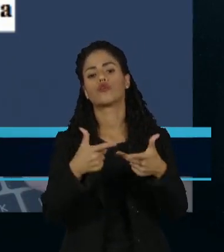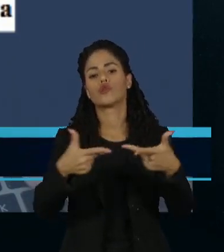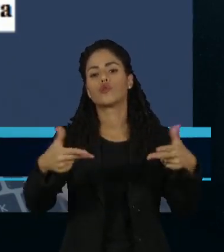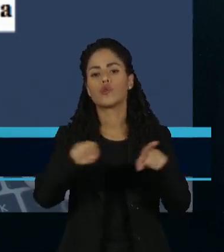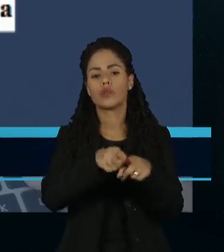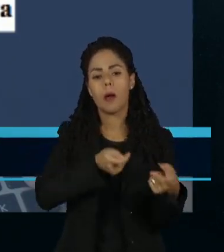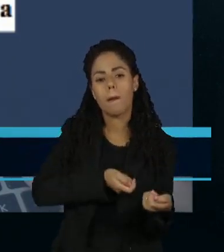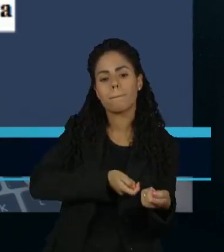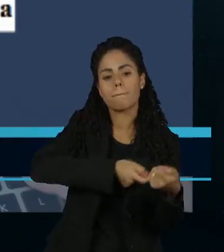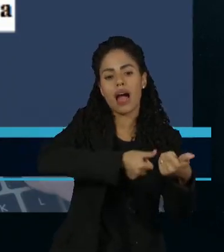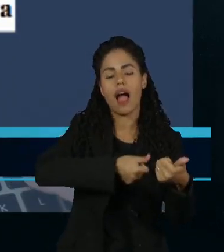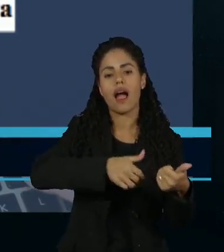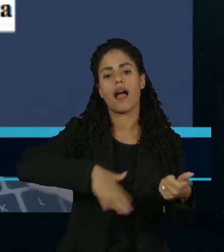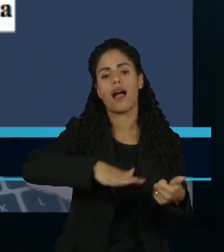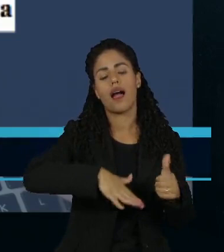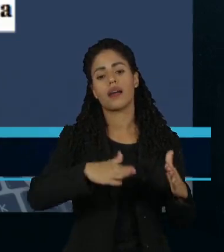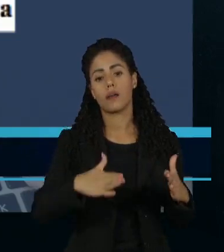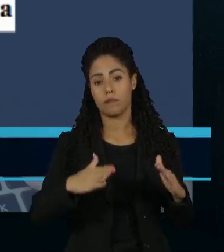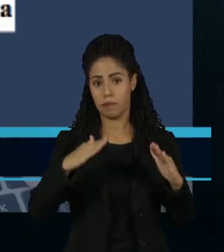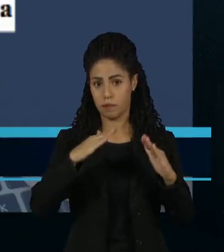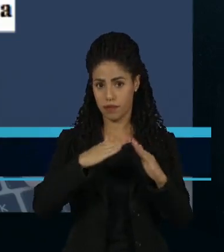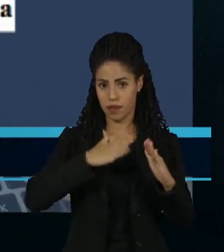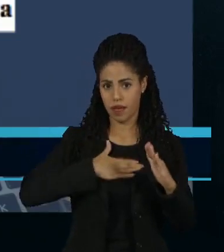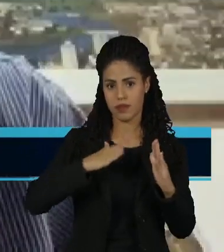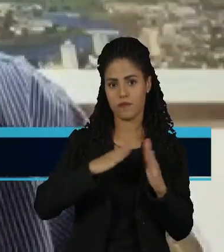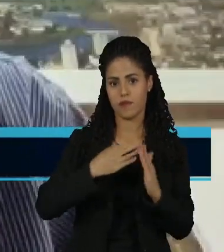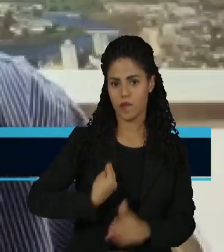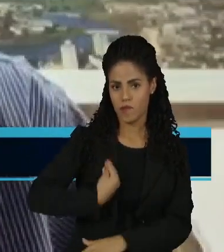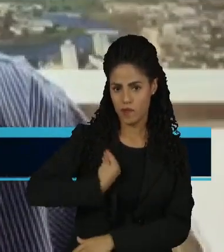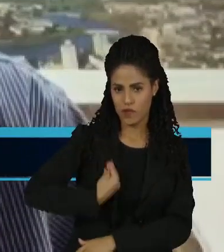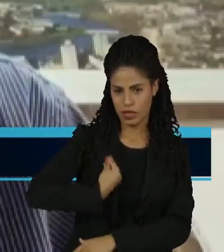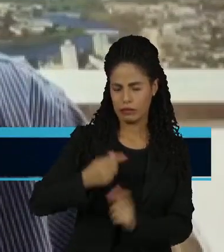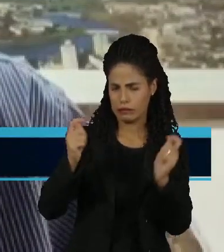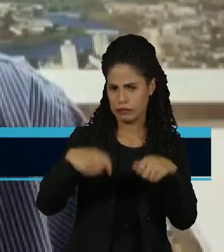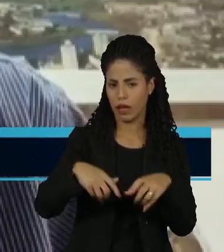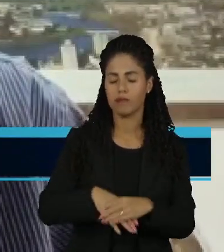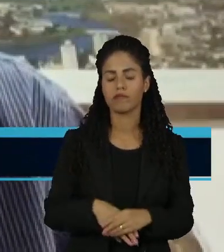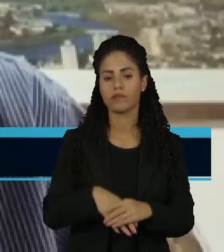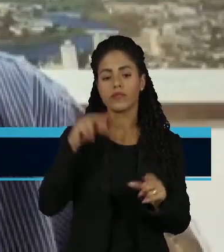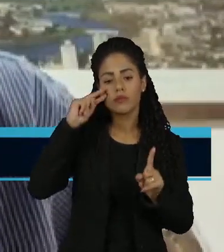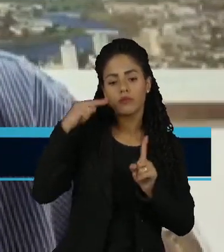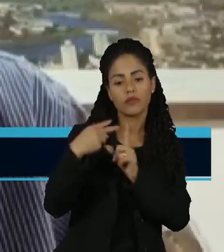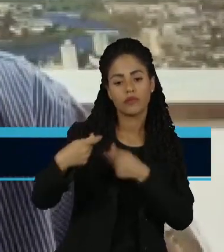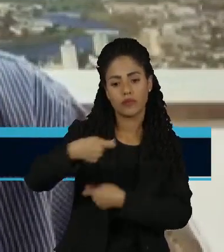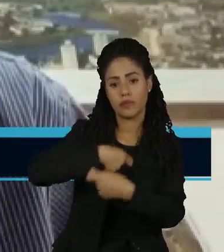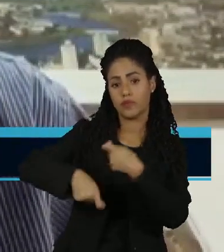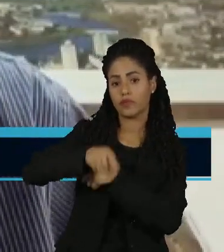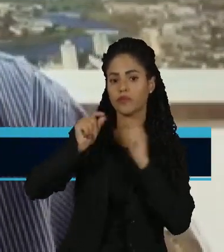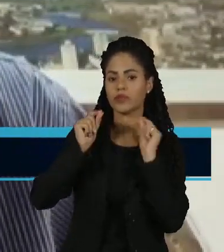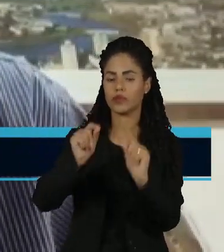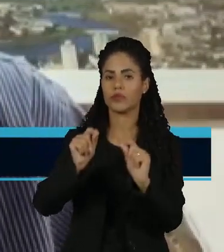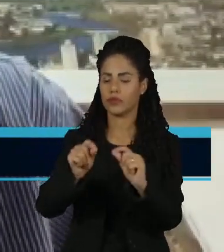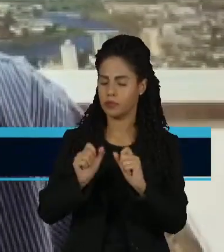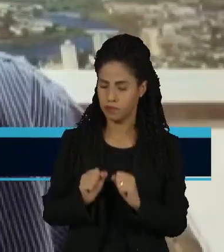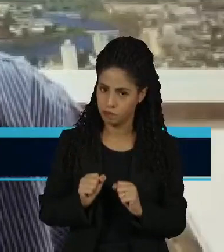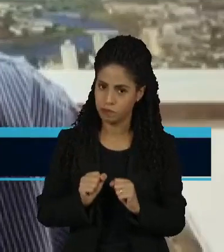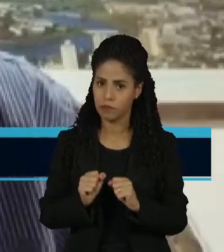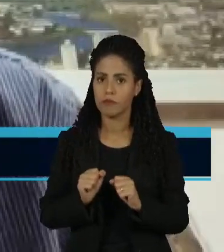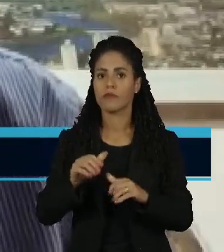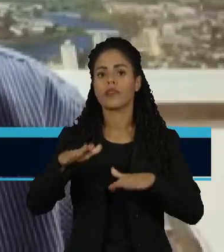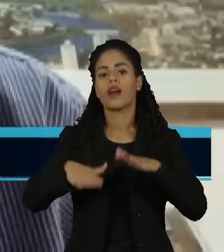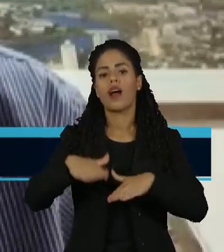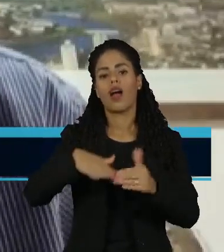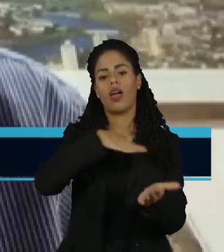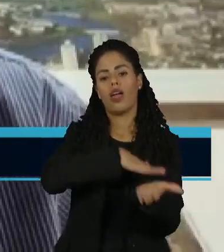habitacionais, como o Minha Casa Minha Vida. Do ponto de vista econômico, não seria injusto, certo, um